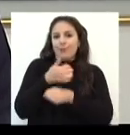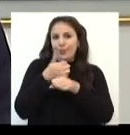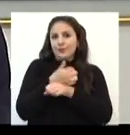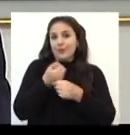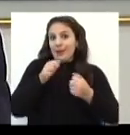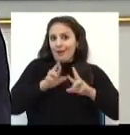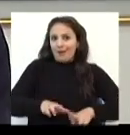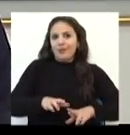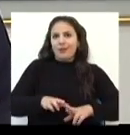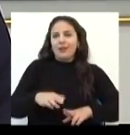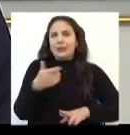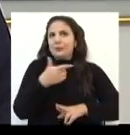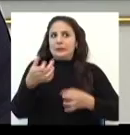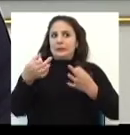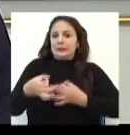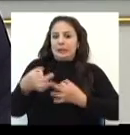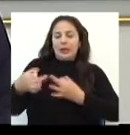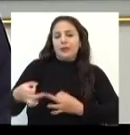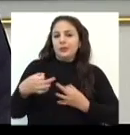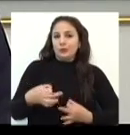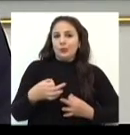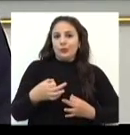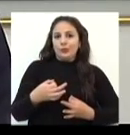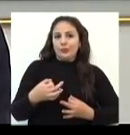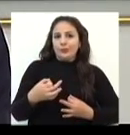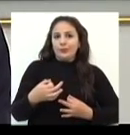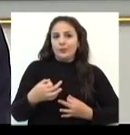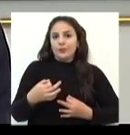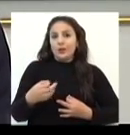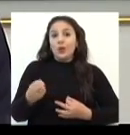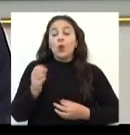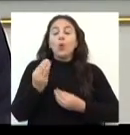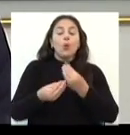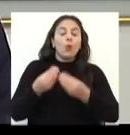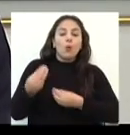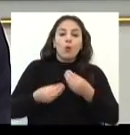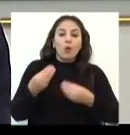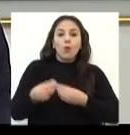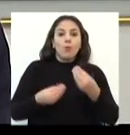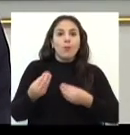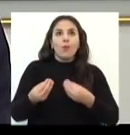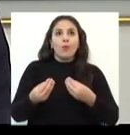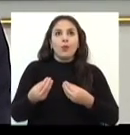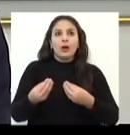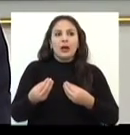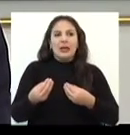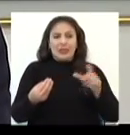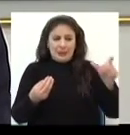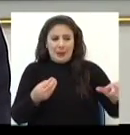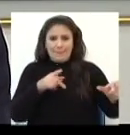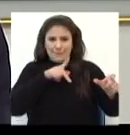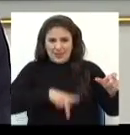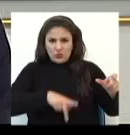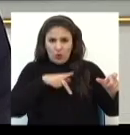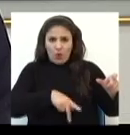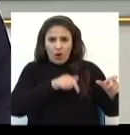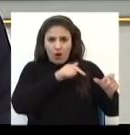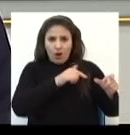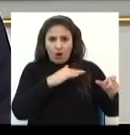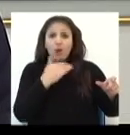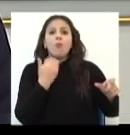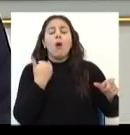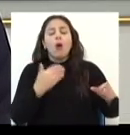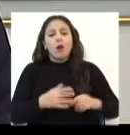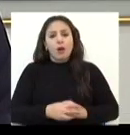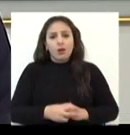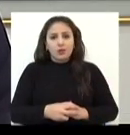de que não tem certeza que aquele ente está, de fato, morto. Isso é uma dúvida que as